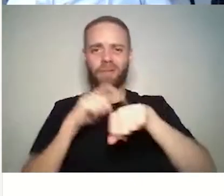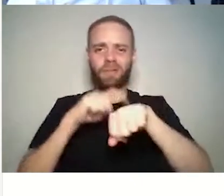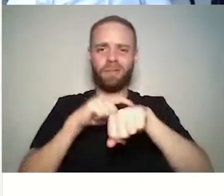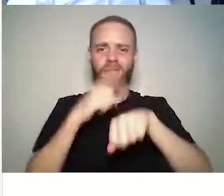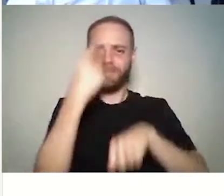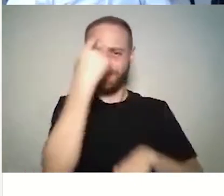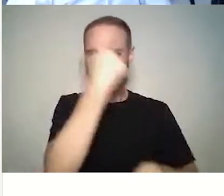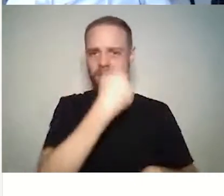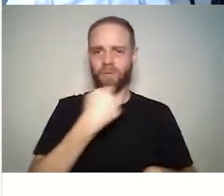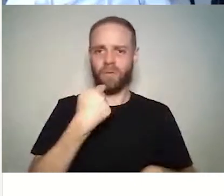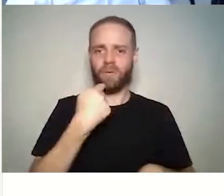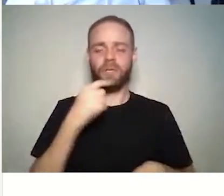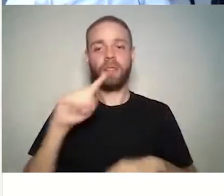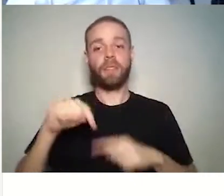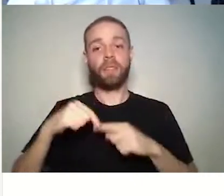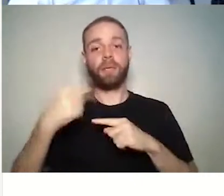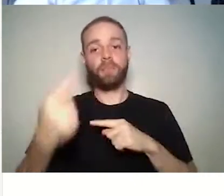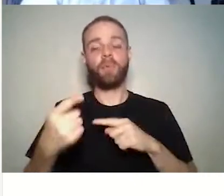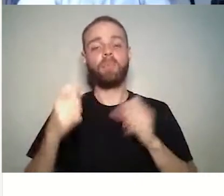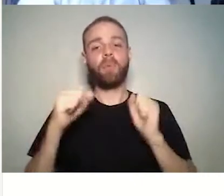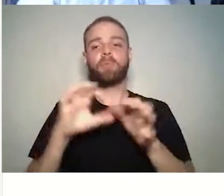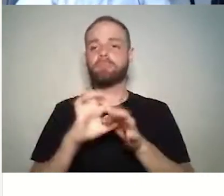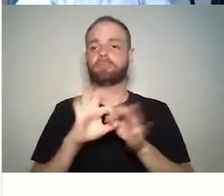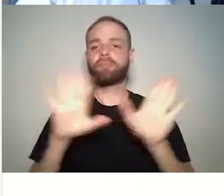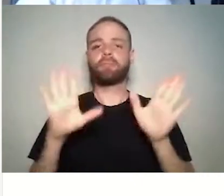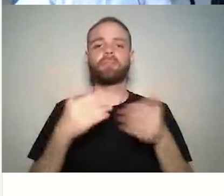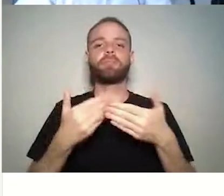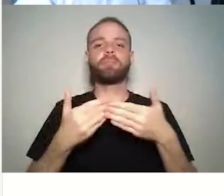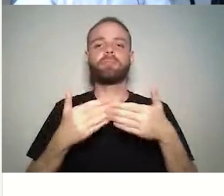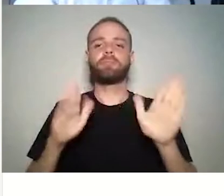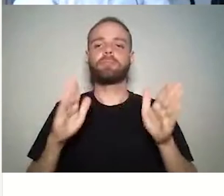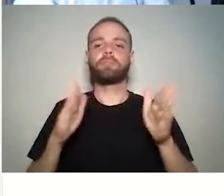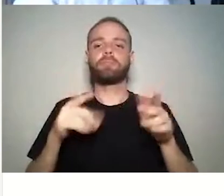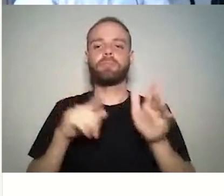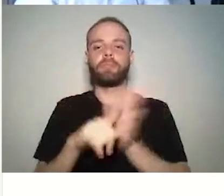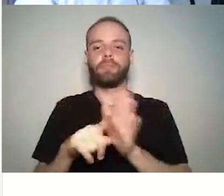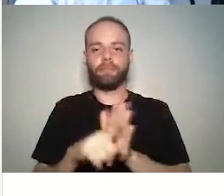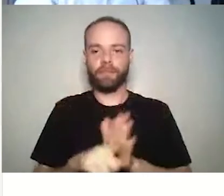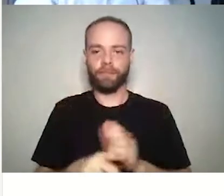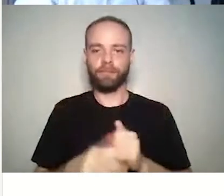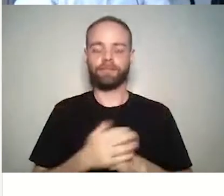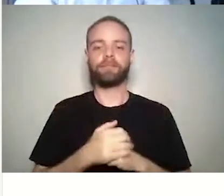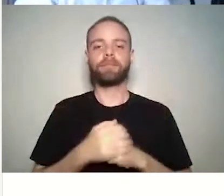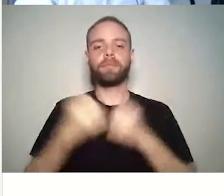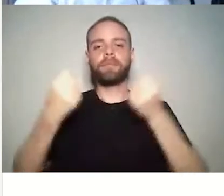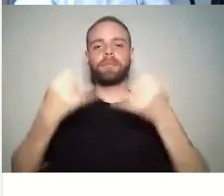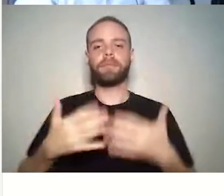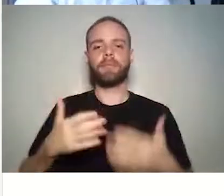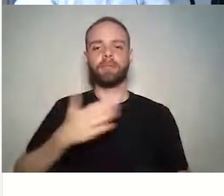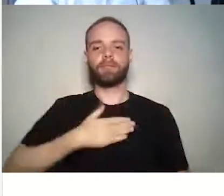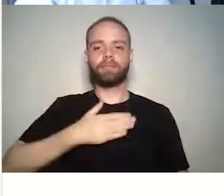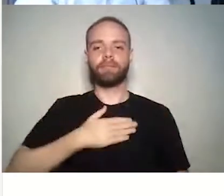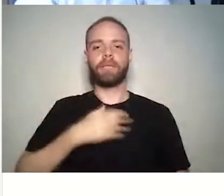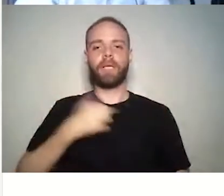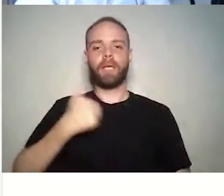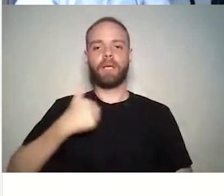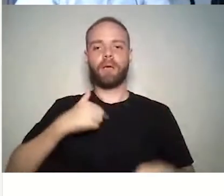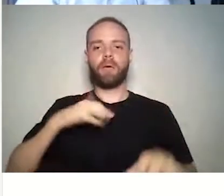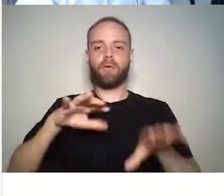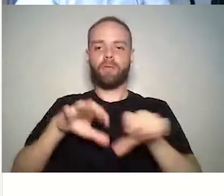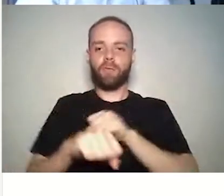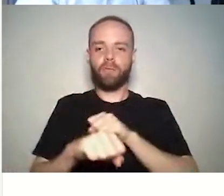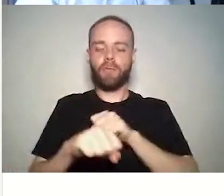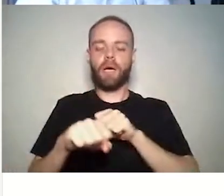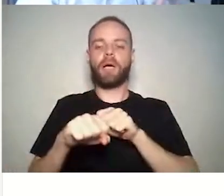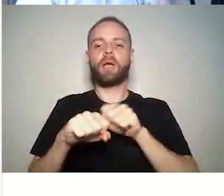abrir o espaço para perguntas. Bom, fala um pouco de mim. Eu sou formado em sistema de